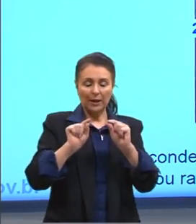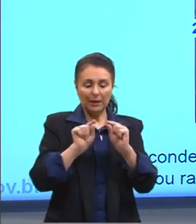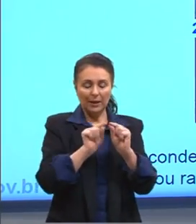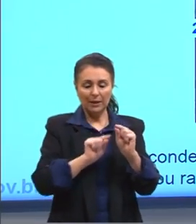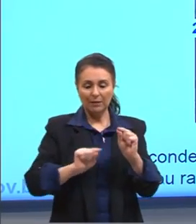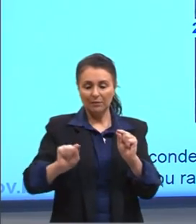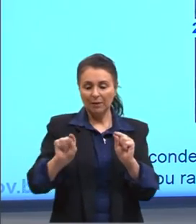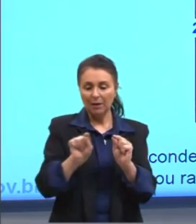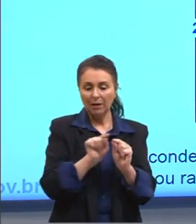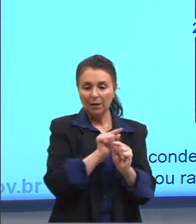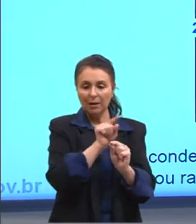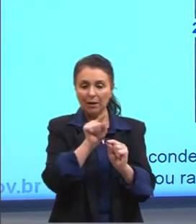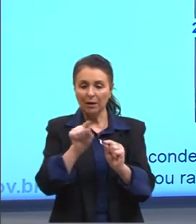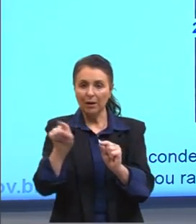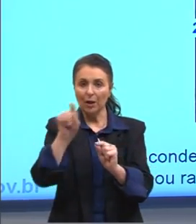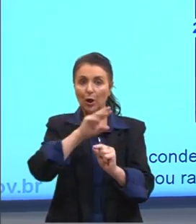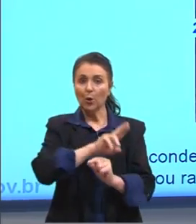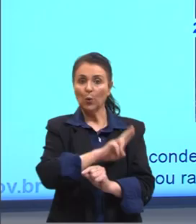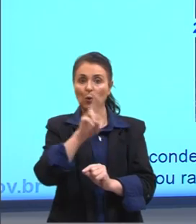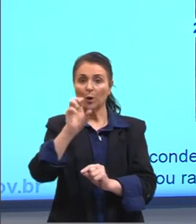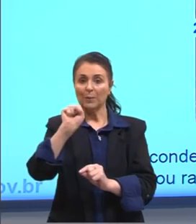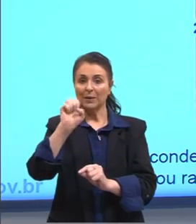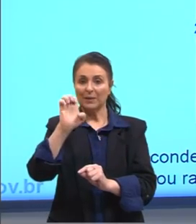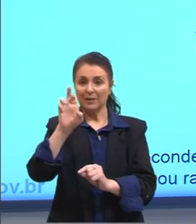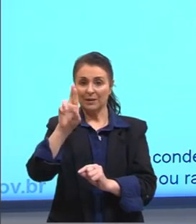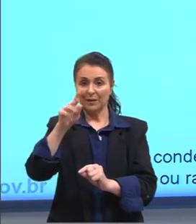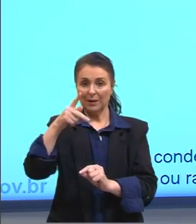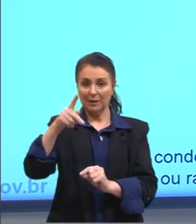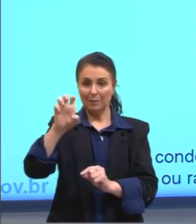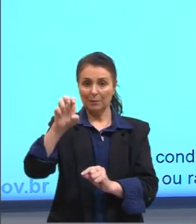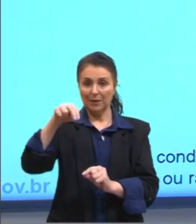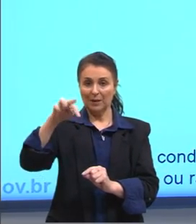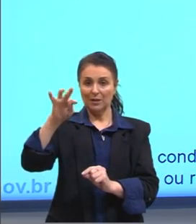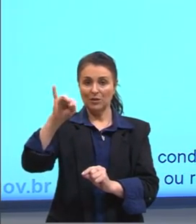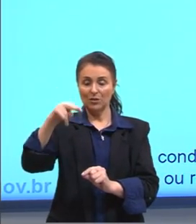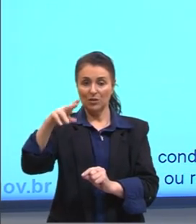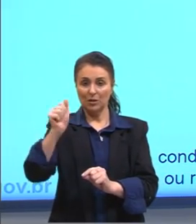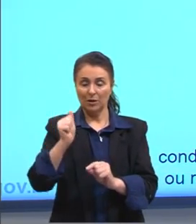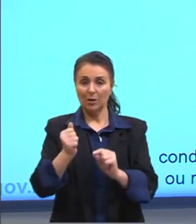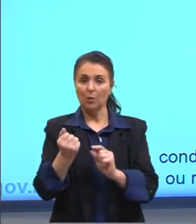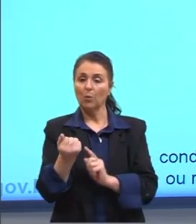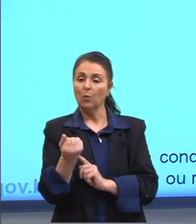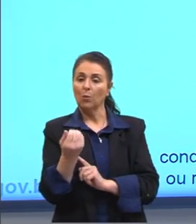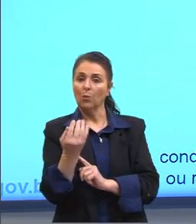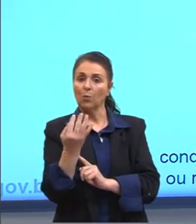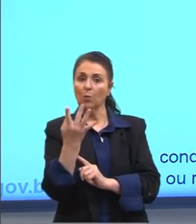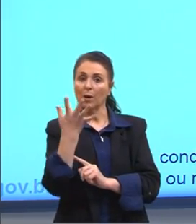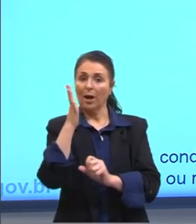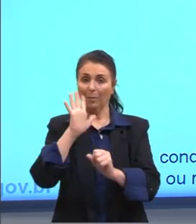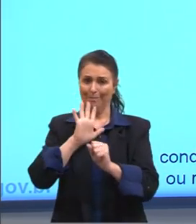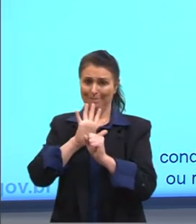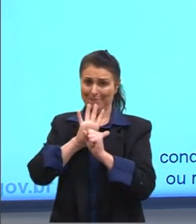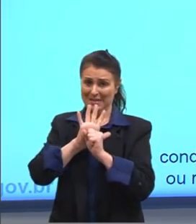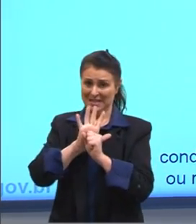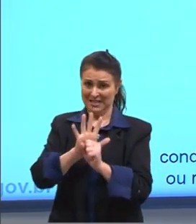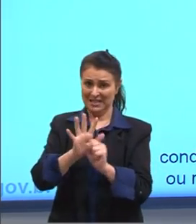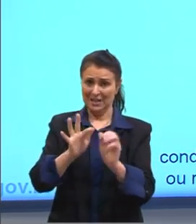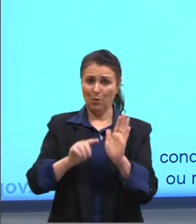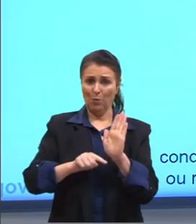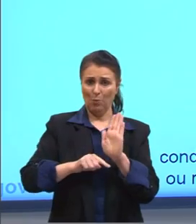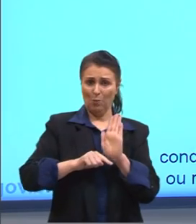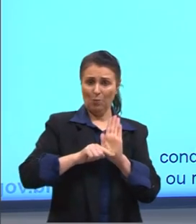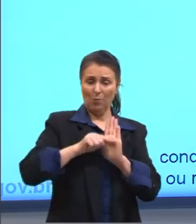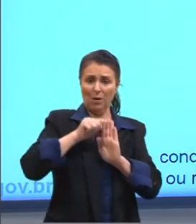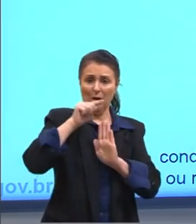serpentina que a gente chama. Depois de ser comprimido, o gás que está a alta pressão e alta temperatura é